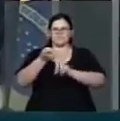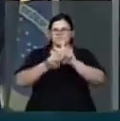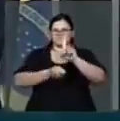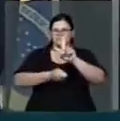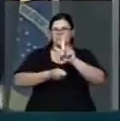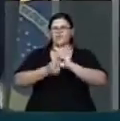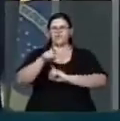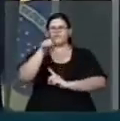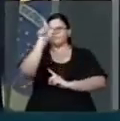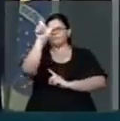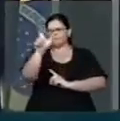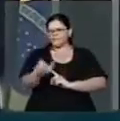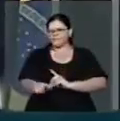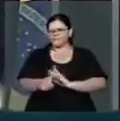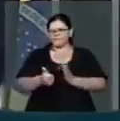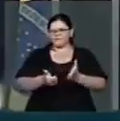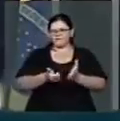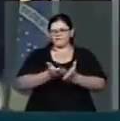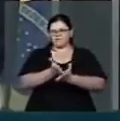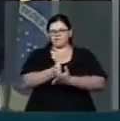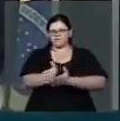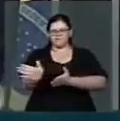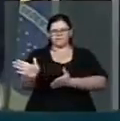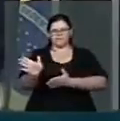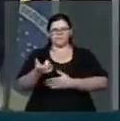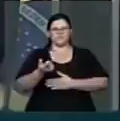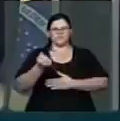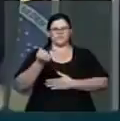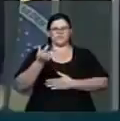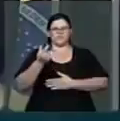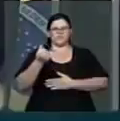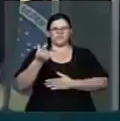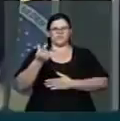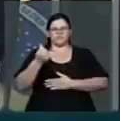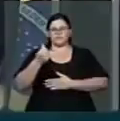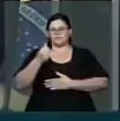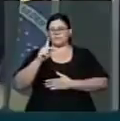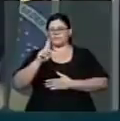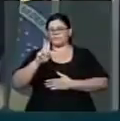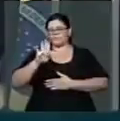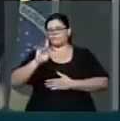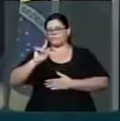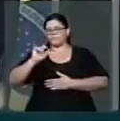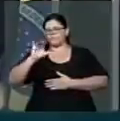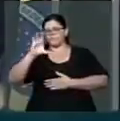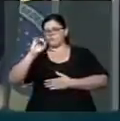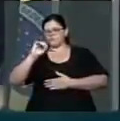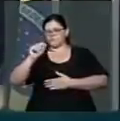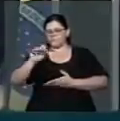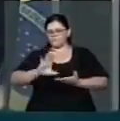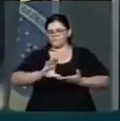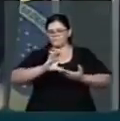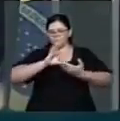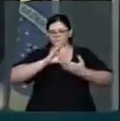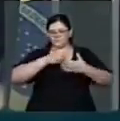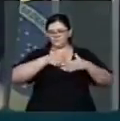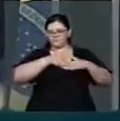Homem que desvia dinheiro público, se enriquece com dinheiro no Rio de Janeiro, quando foi governador de estado.